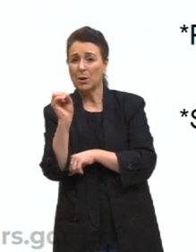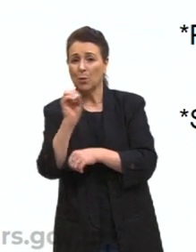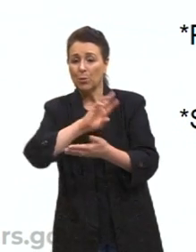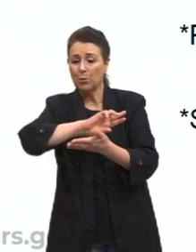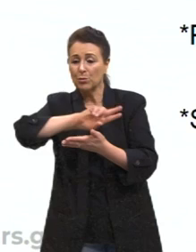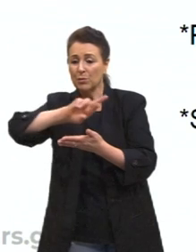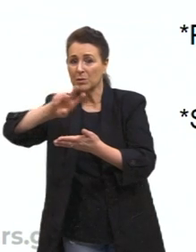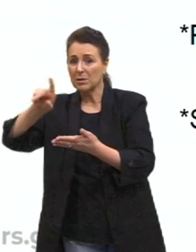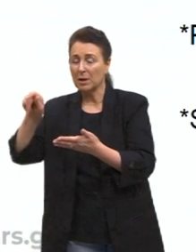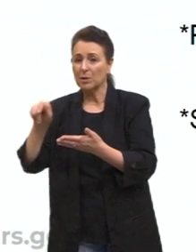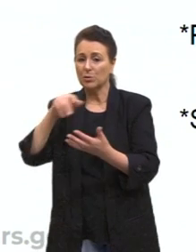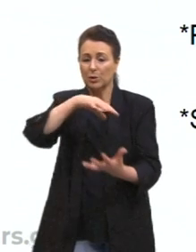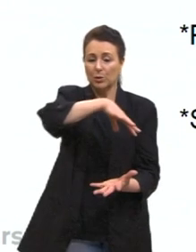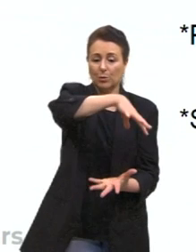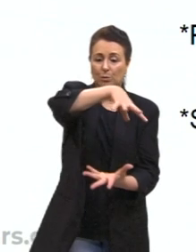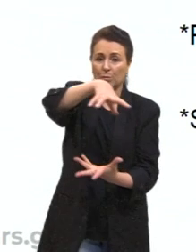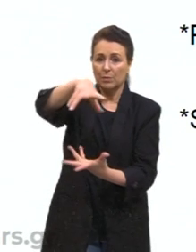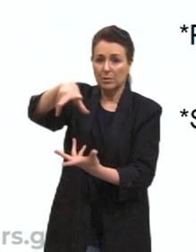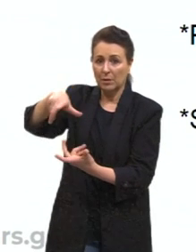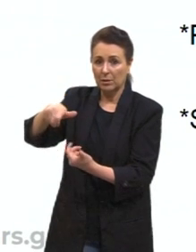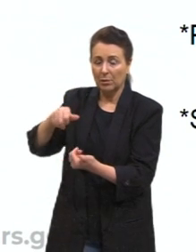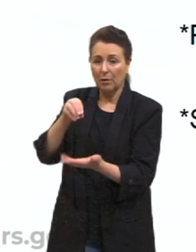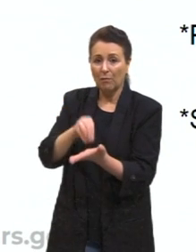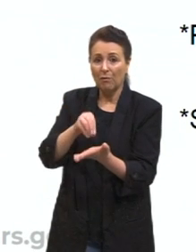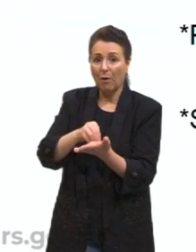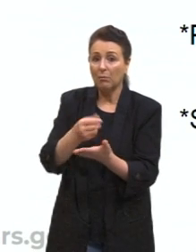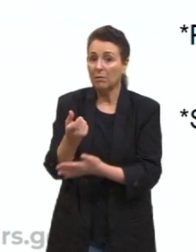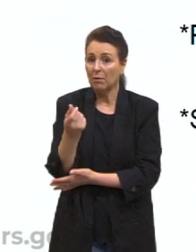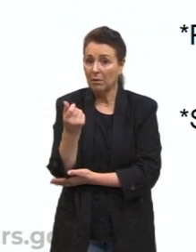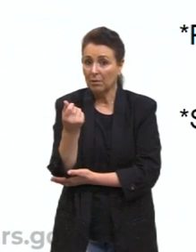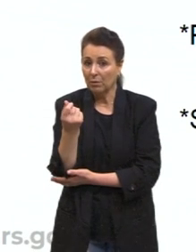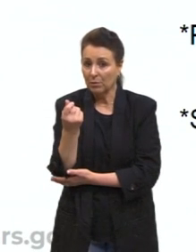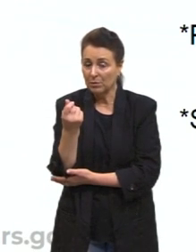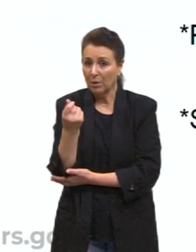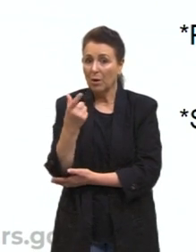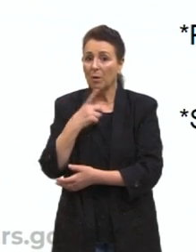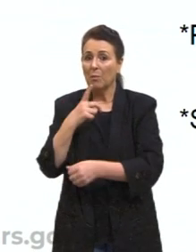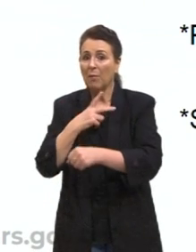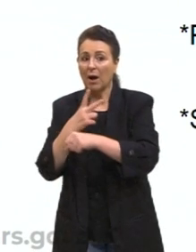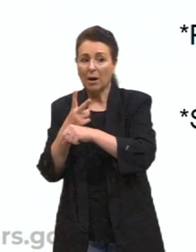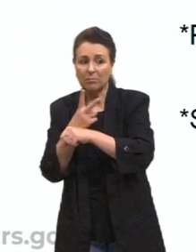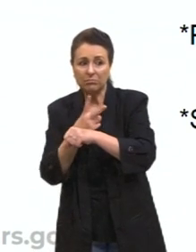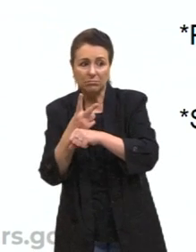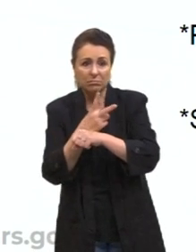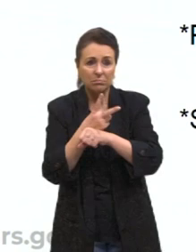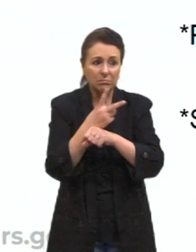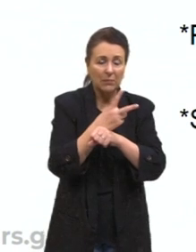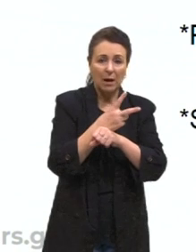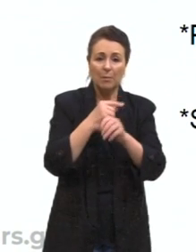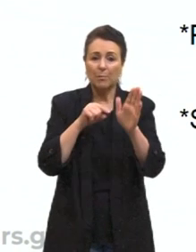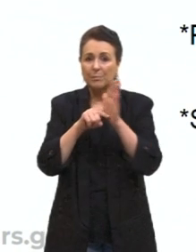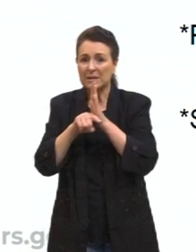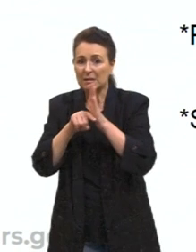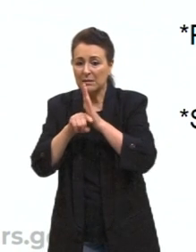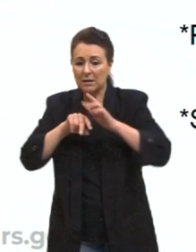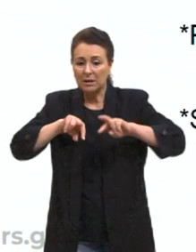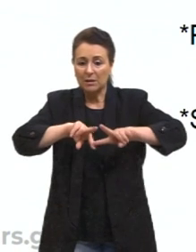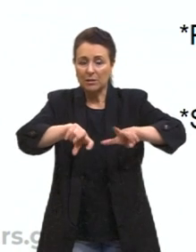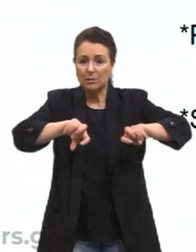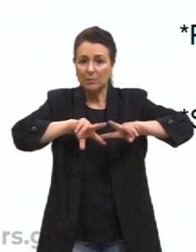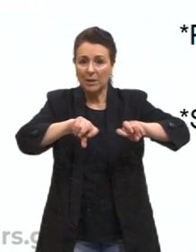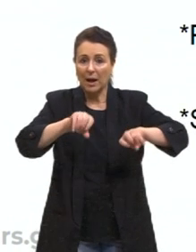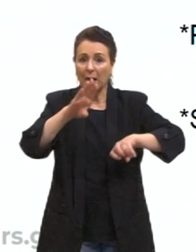Nós temos problema hoje de falta de recursos para sondagem e para explorar a nossa